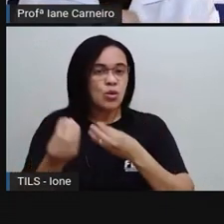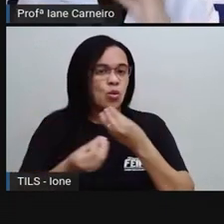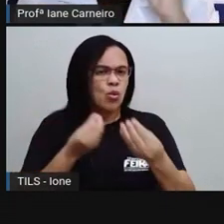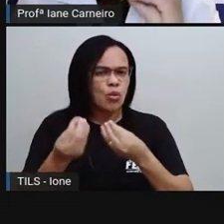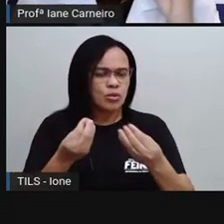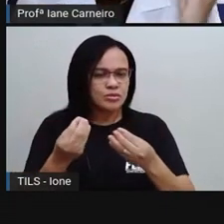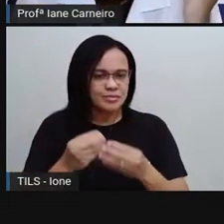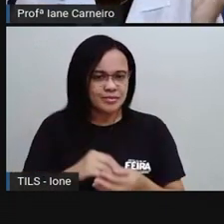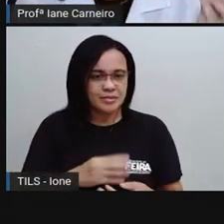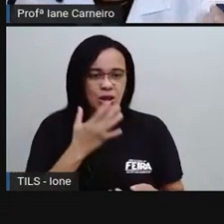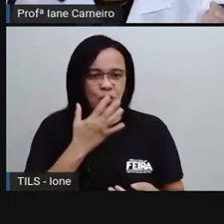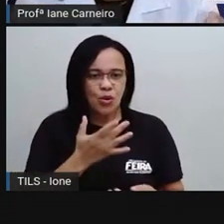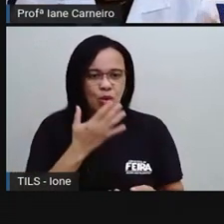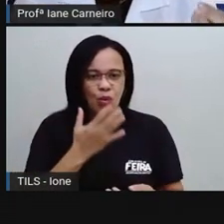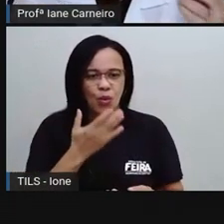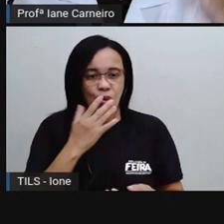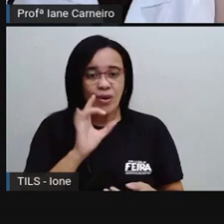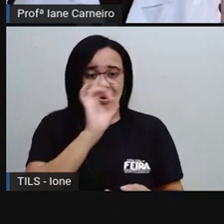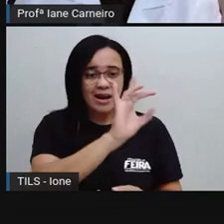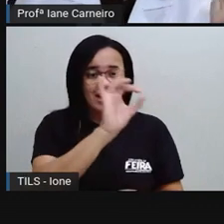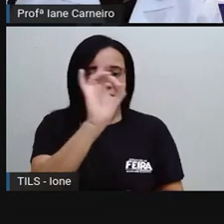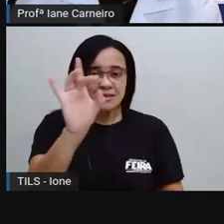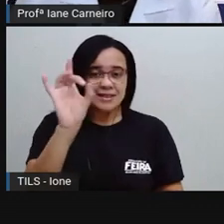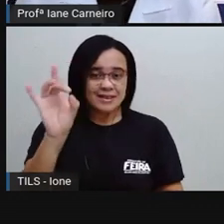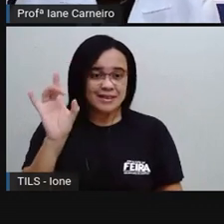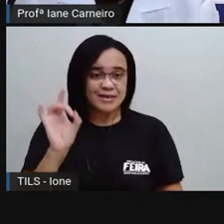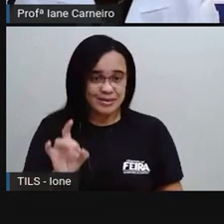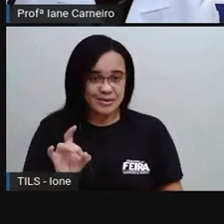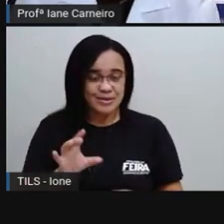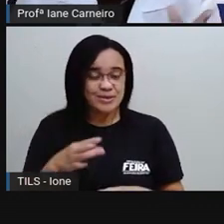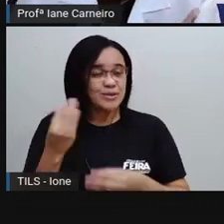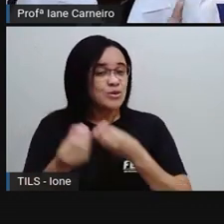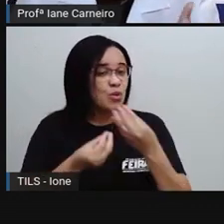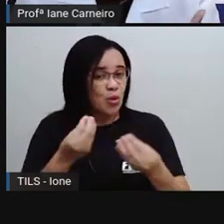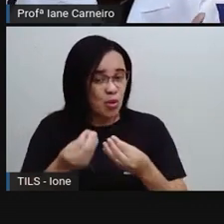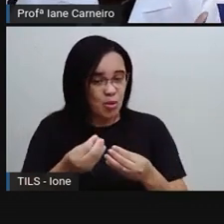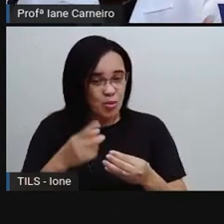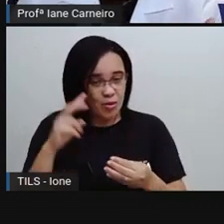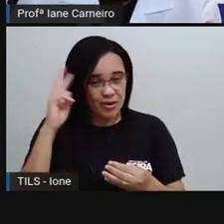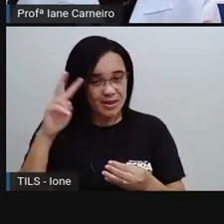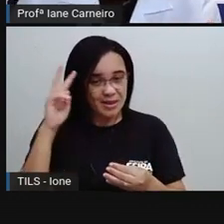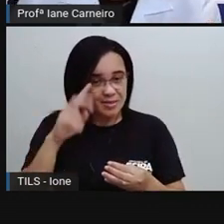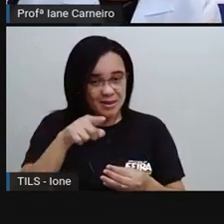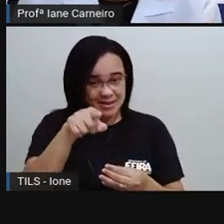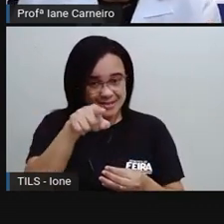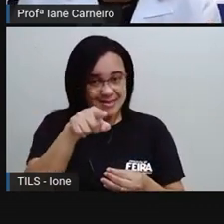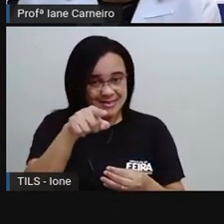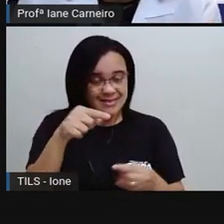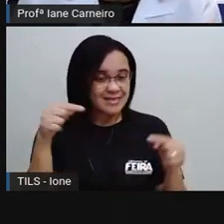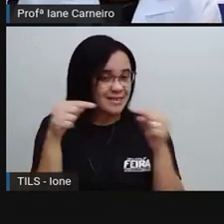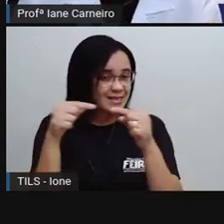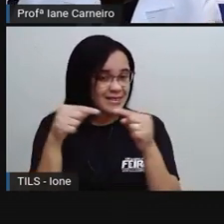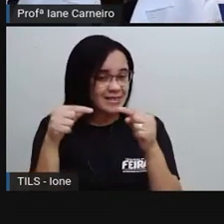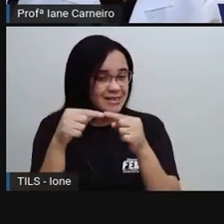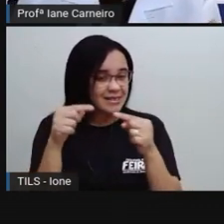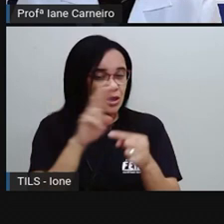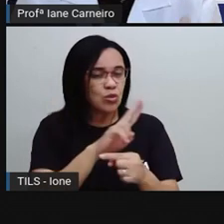de copos de água que cada um bebeu, só que usando outro recurso. Quem sabe o nome disso aqui que a gente tá vendo na tela?